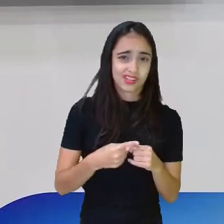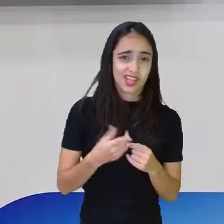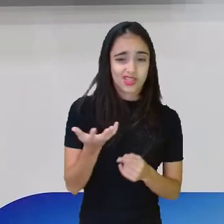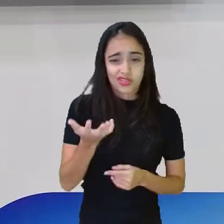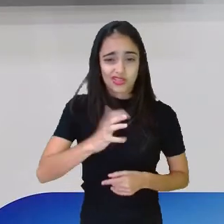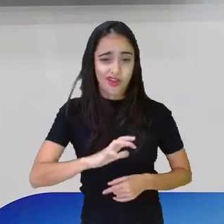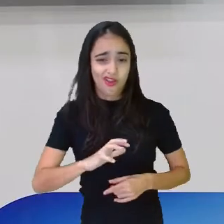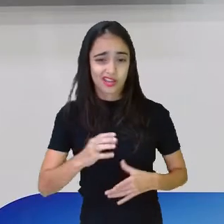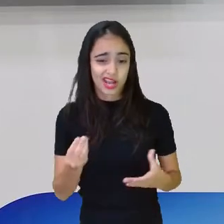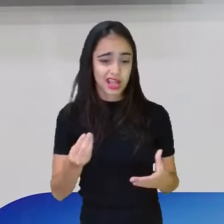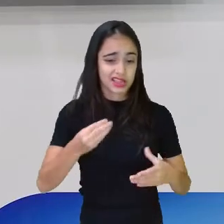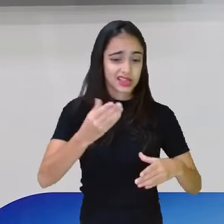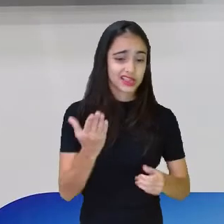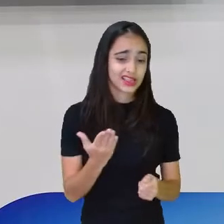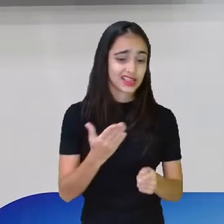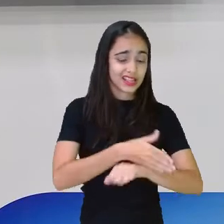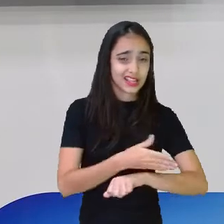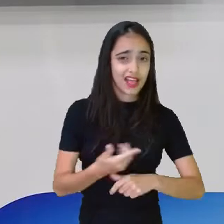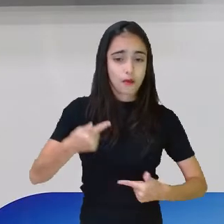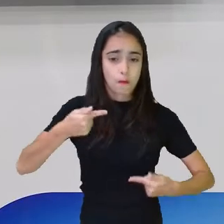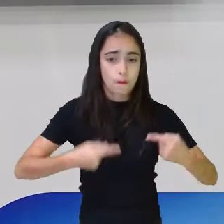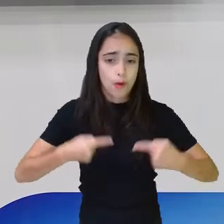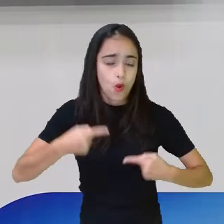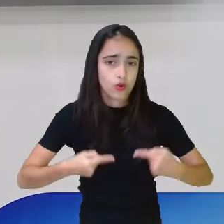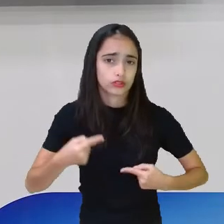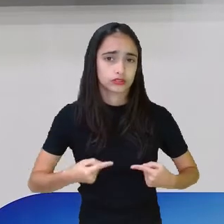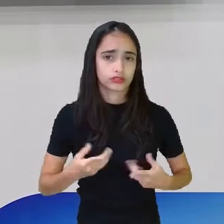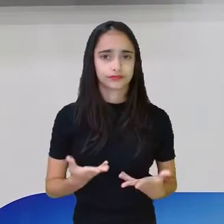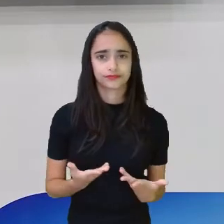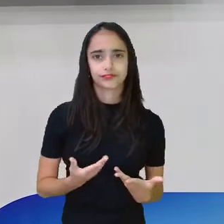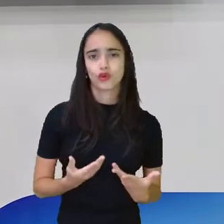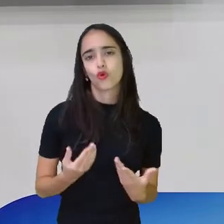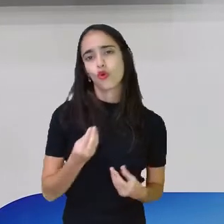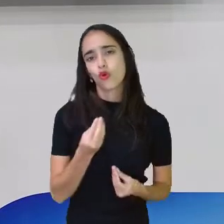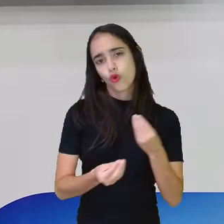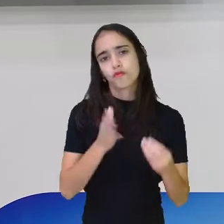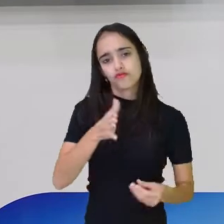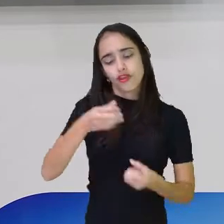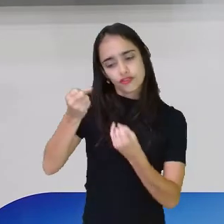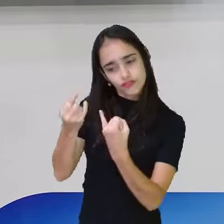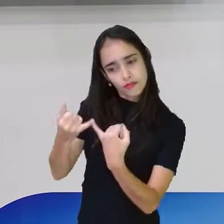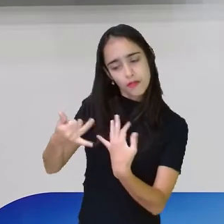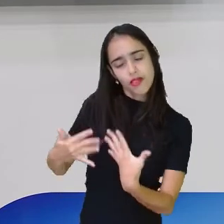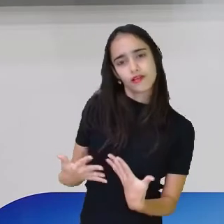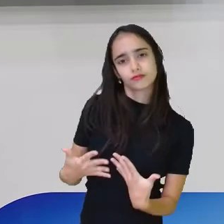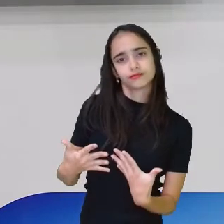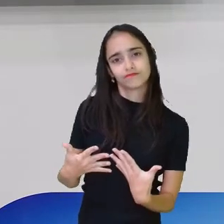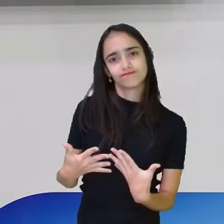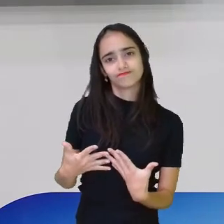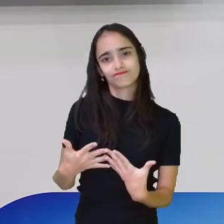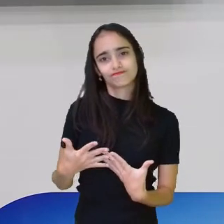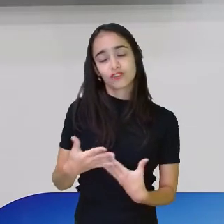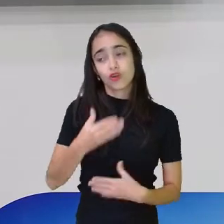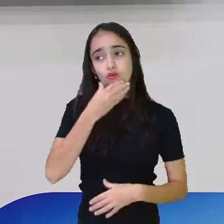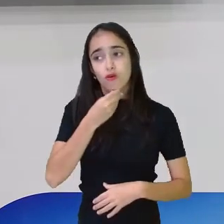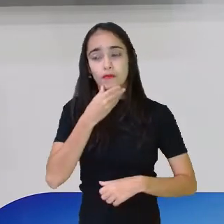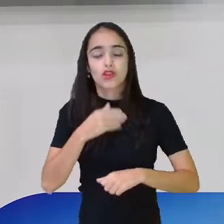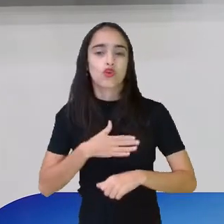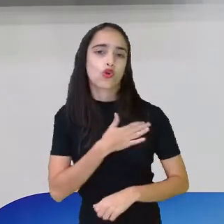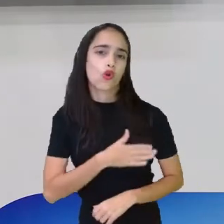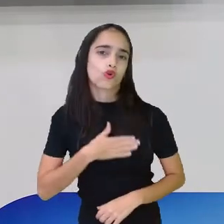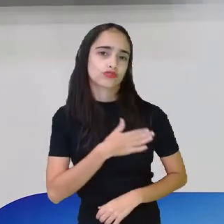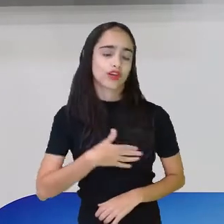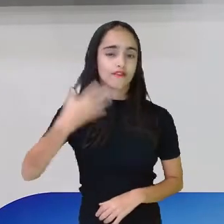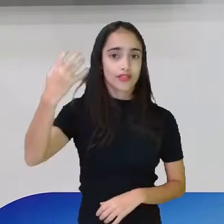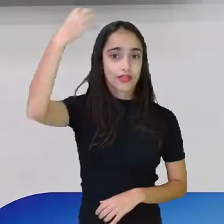vocês, o Marechal, ele gostava do rei, ele conversou com o rei, explicou o que aconteceu, e foi mandado o rei embora com a sua